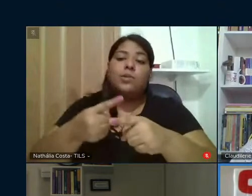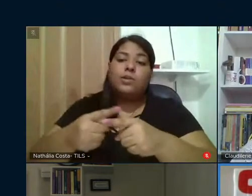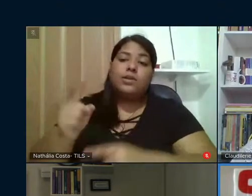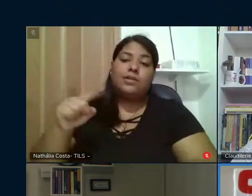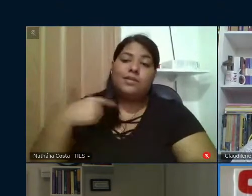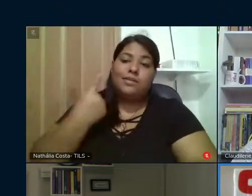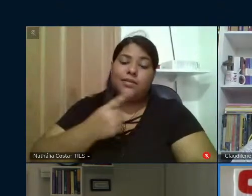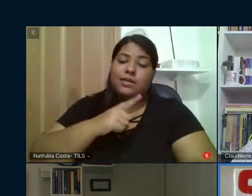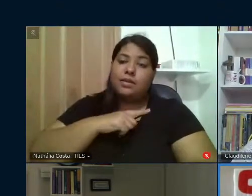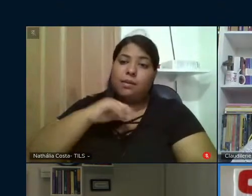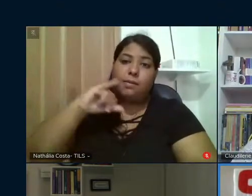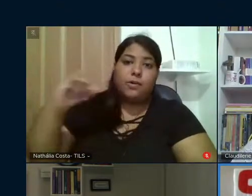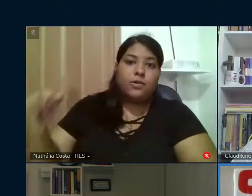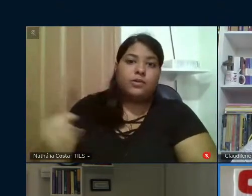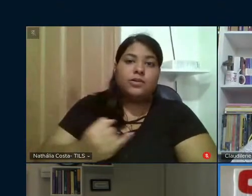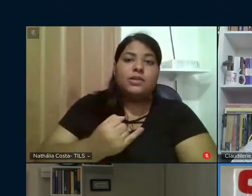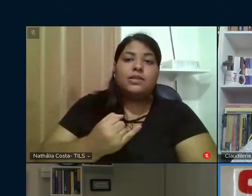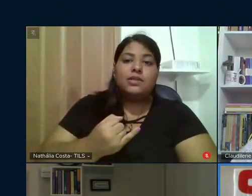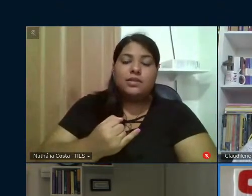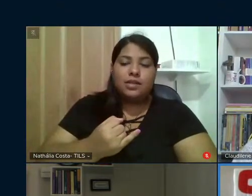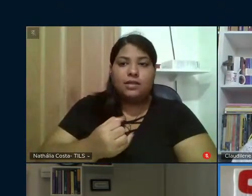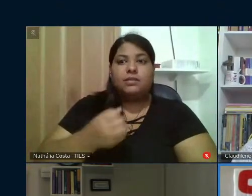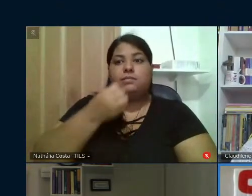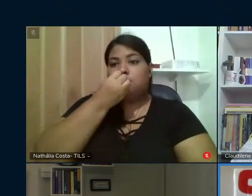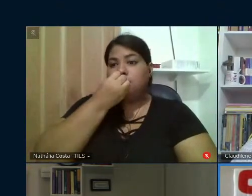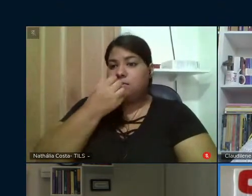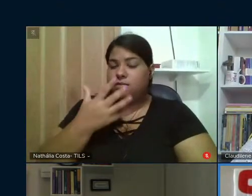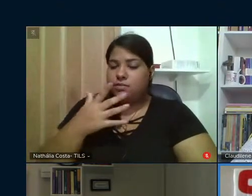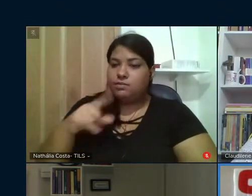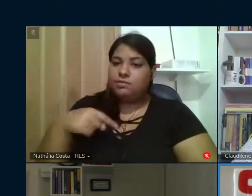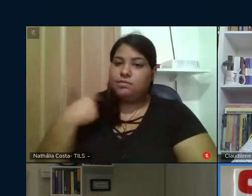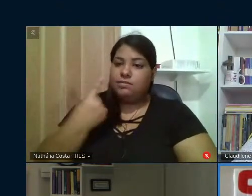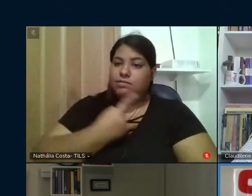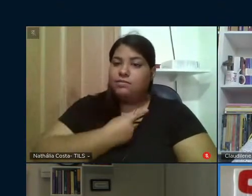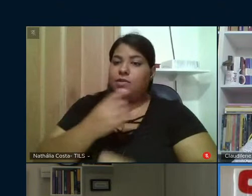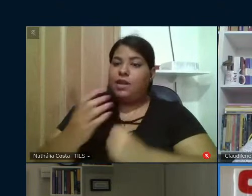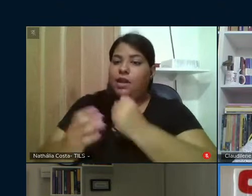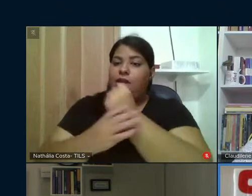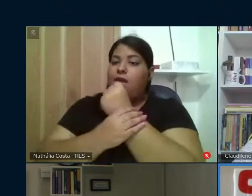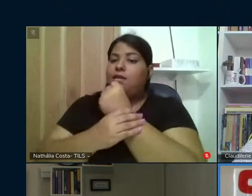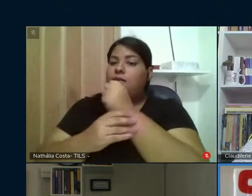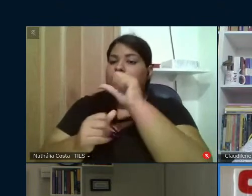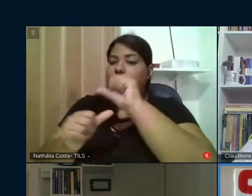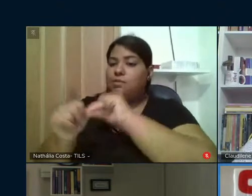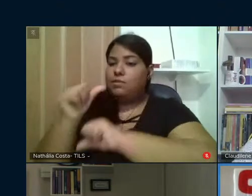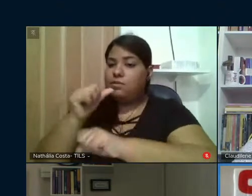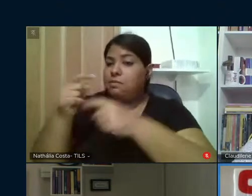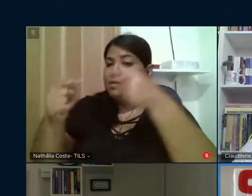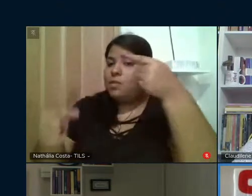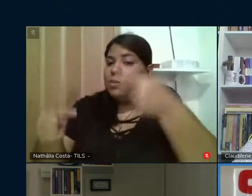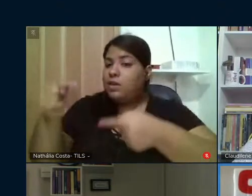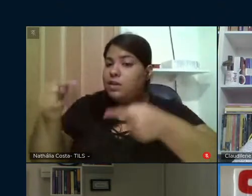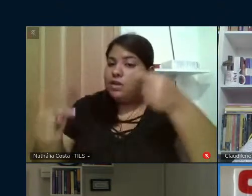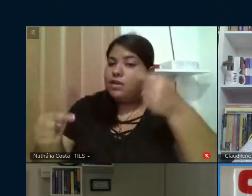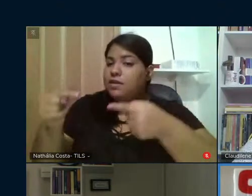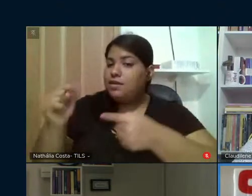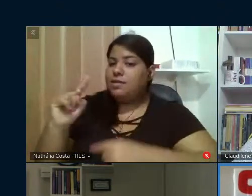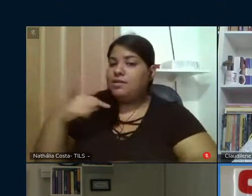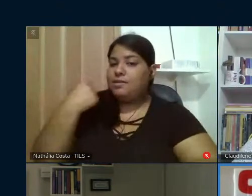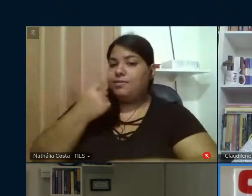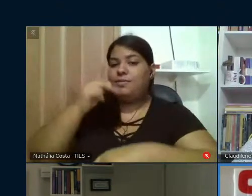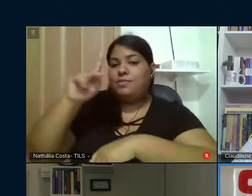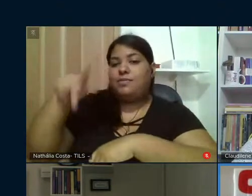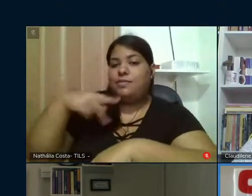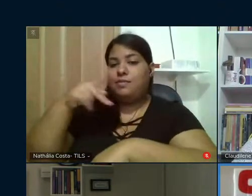oportunidade, temos a chance, e é viável a gente garantir uma mudança política, um rumo político do nosso país,